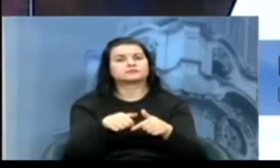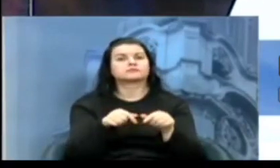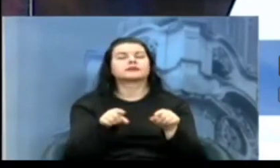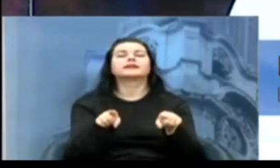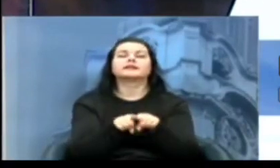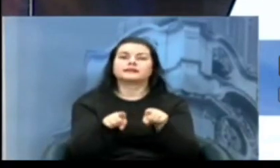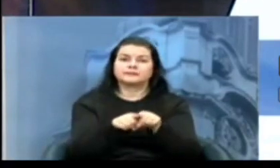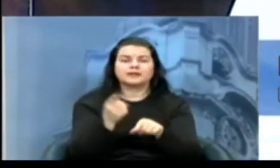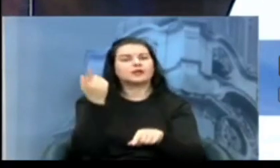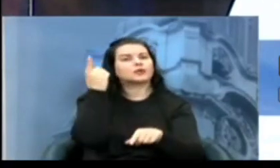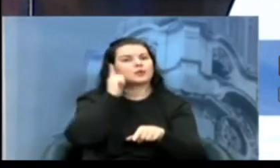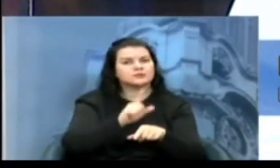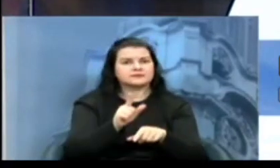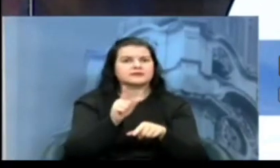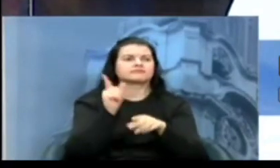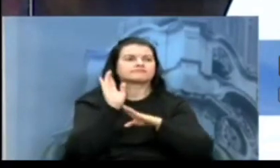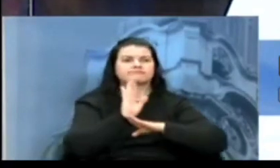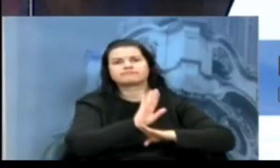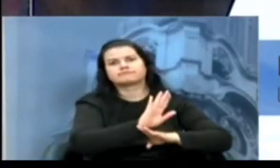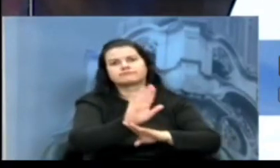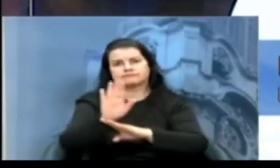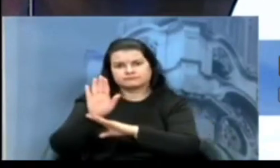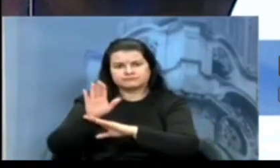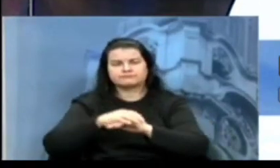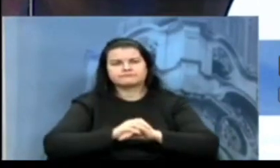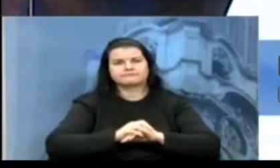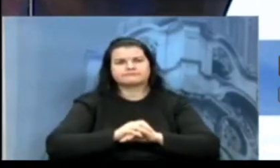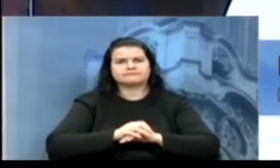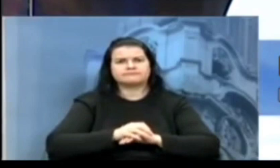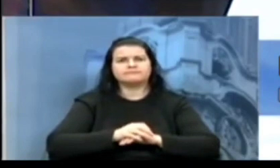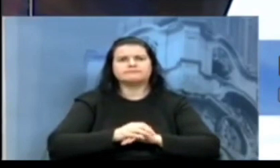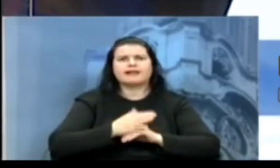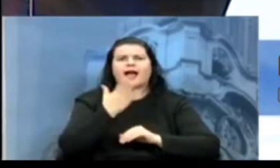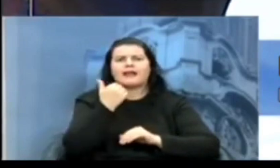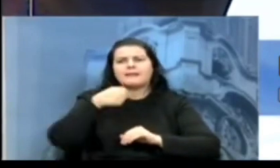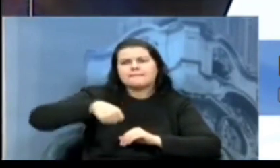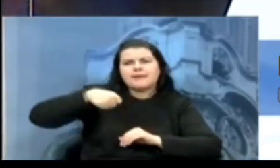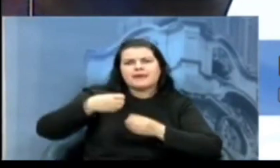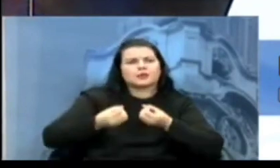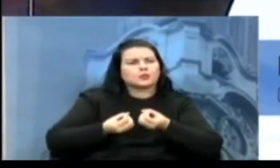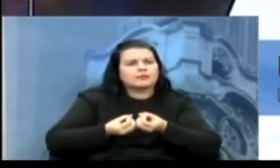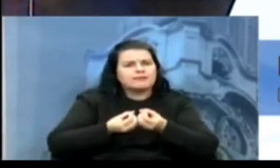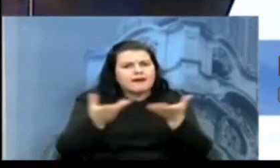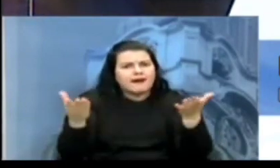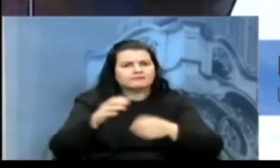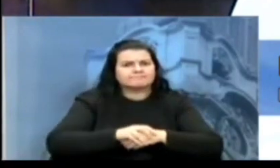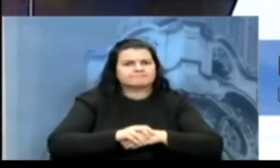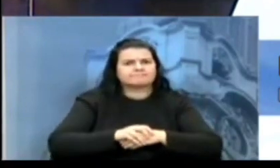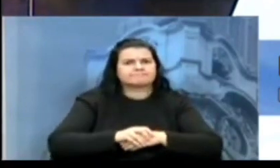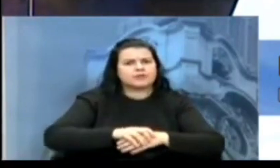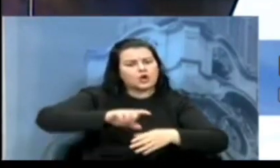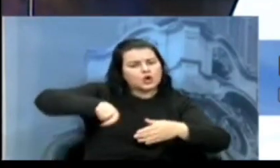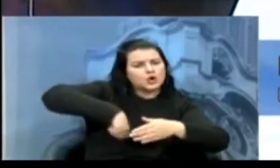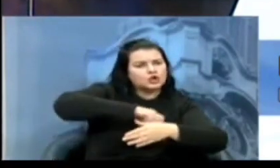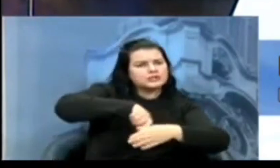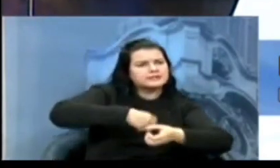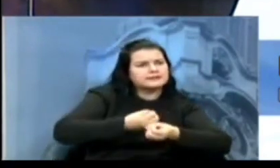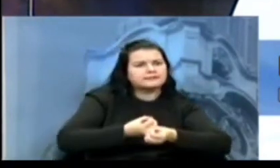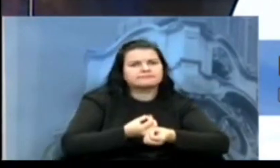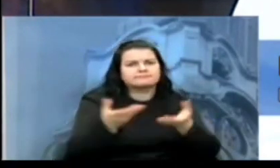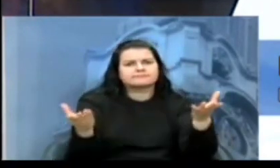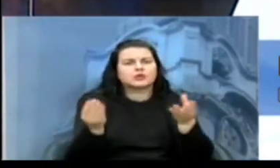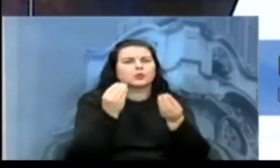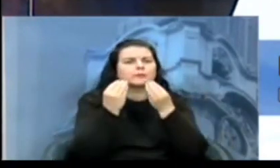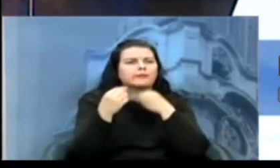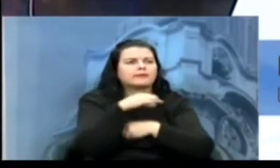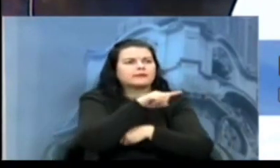exercer a solidariedade, doando cestas básicas, cozinhando e distribuindo comida aos